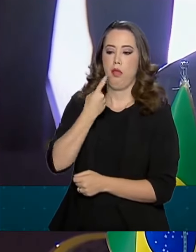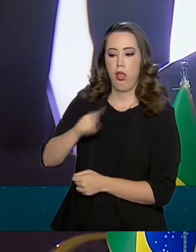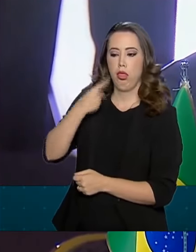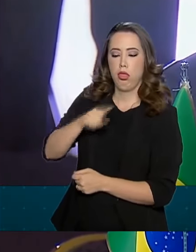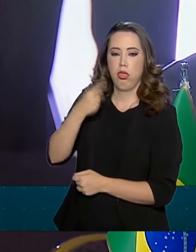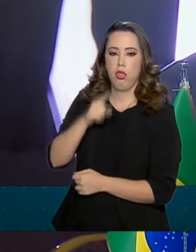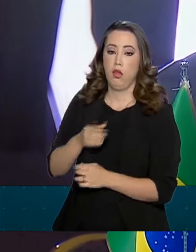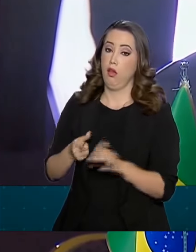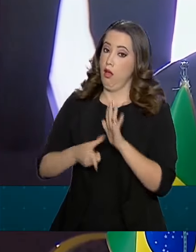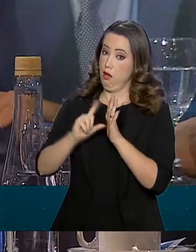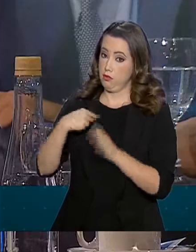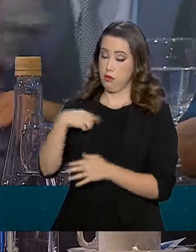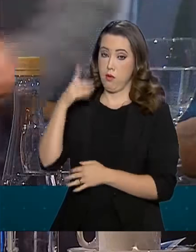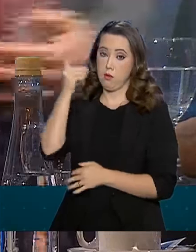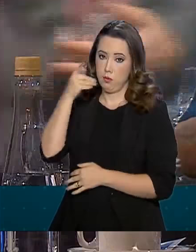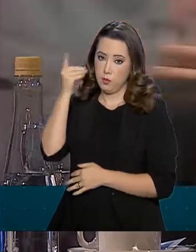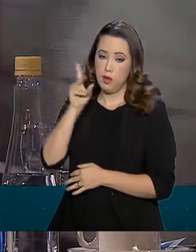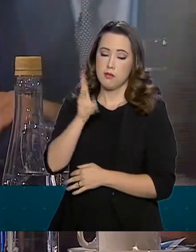parlamentar.